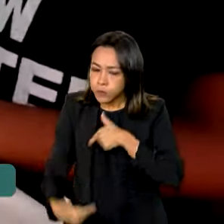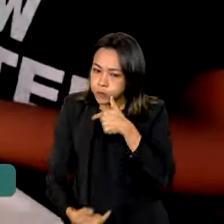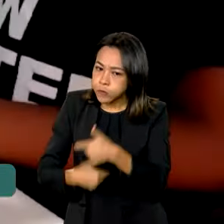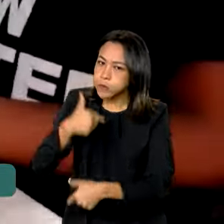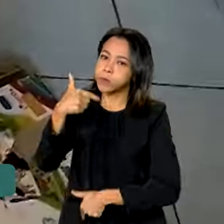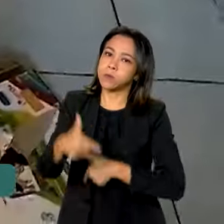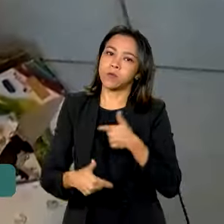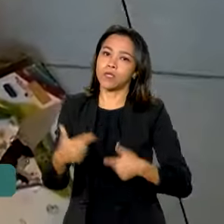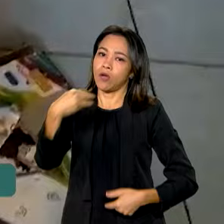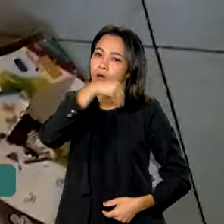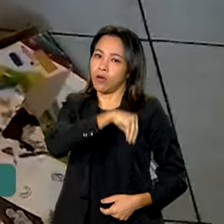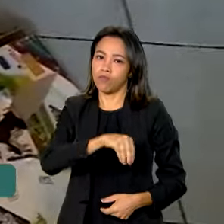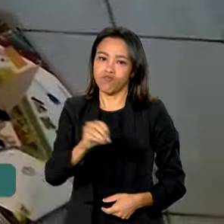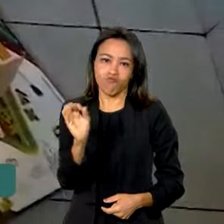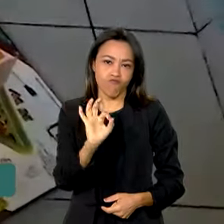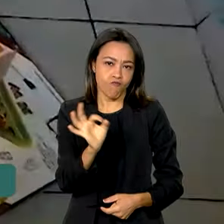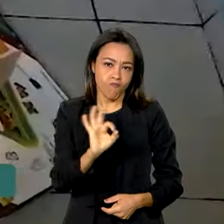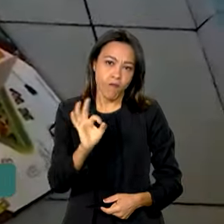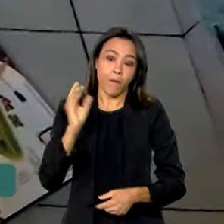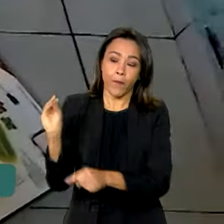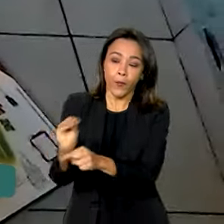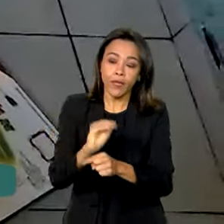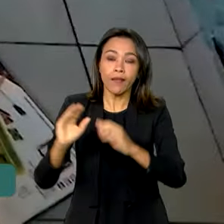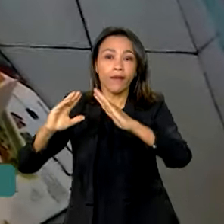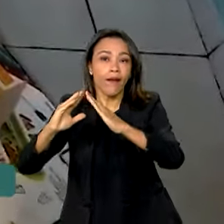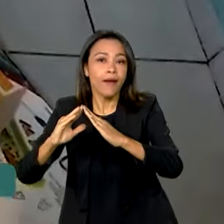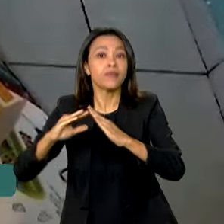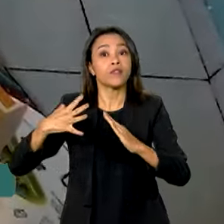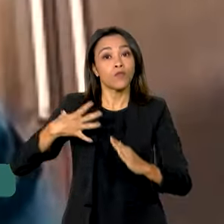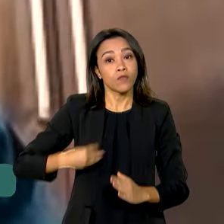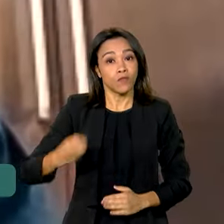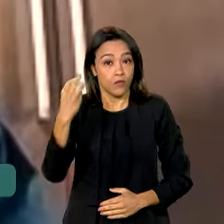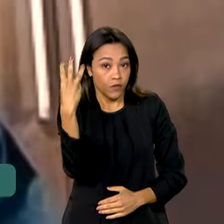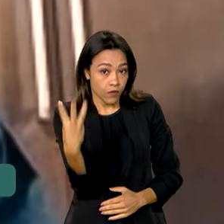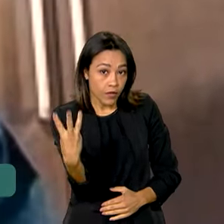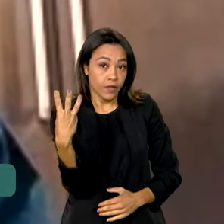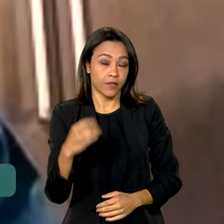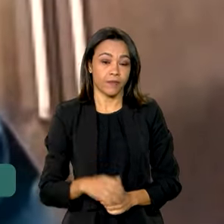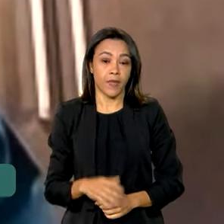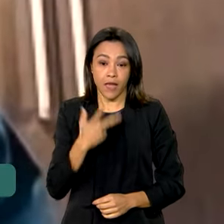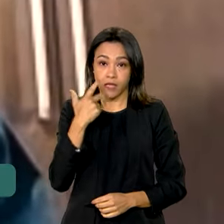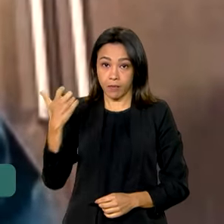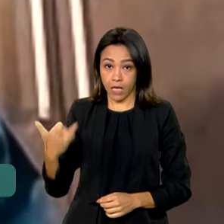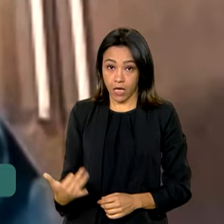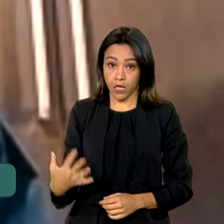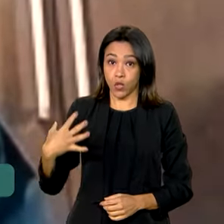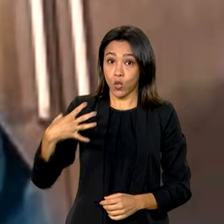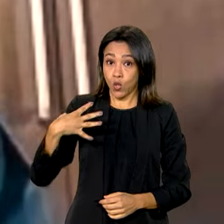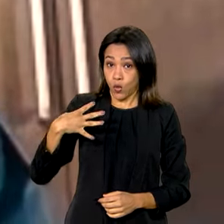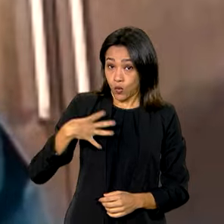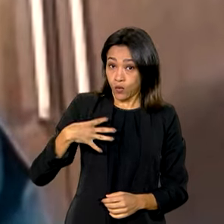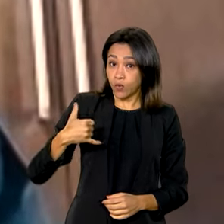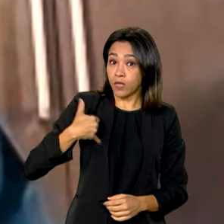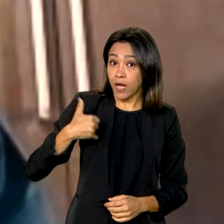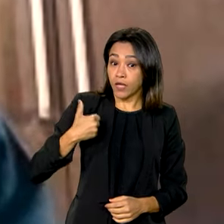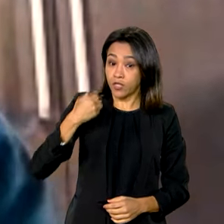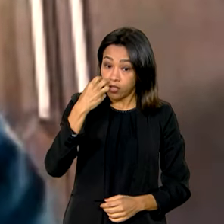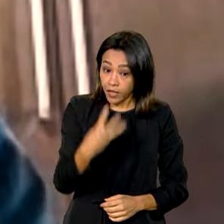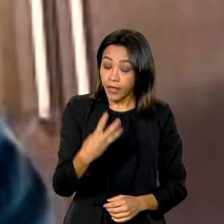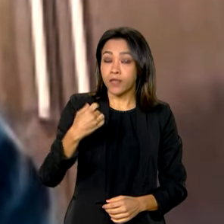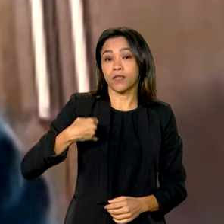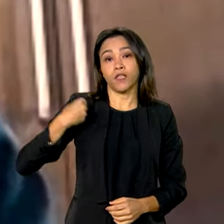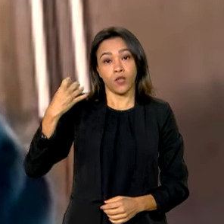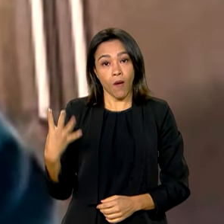não remunerado para cuidar da casa e dos três filhos. O de três e o de quatro vai na van.